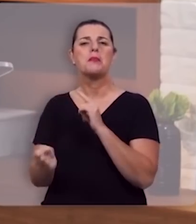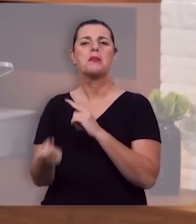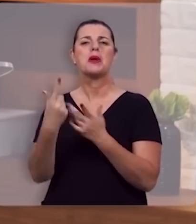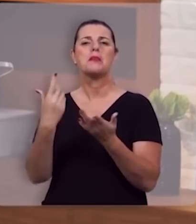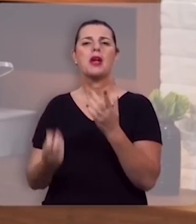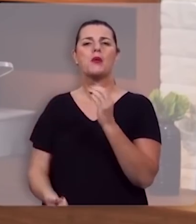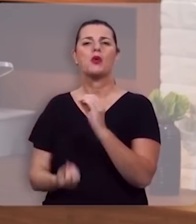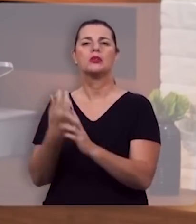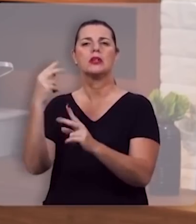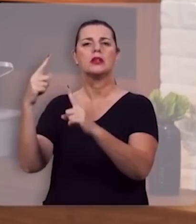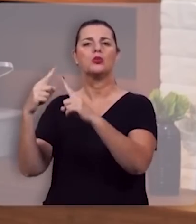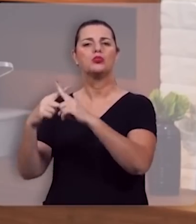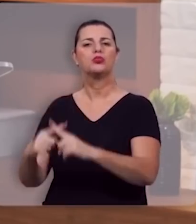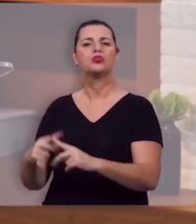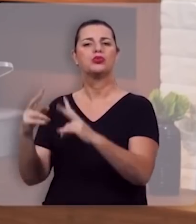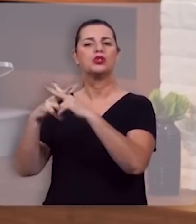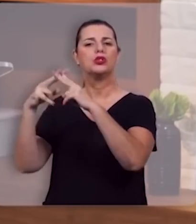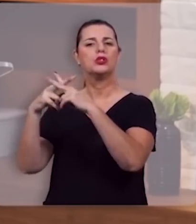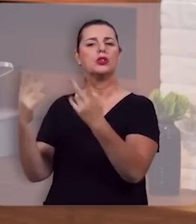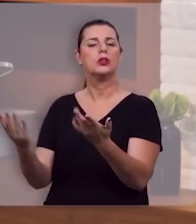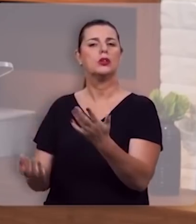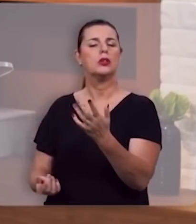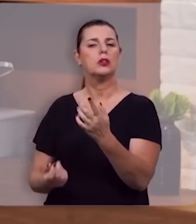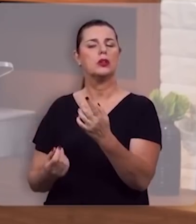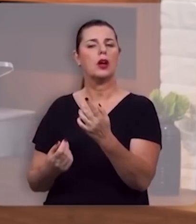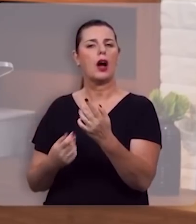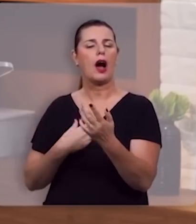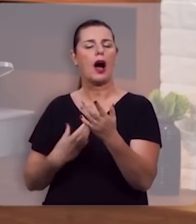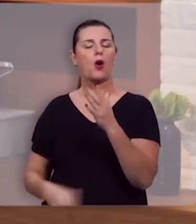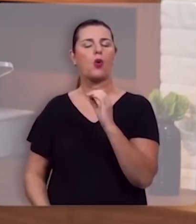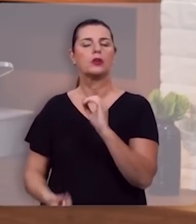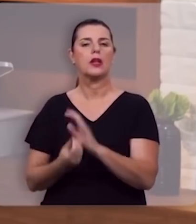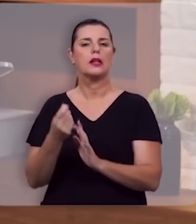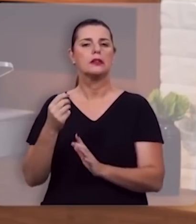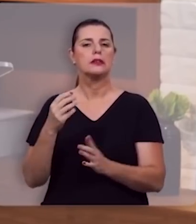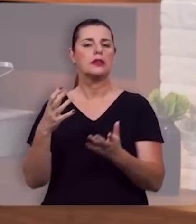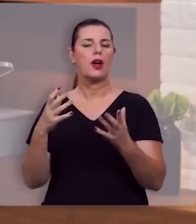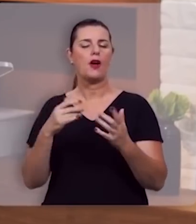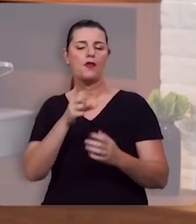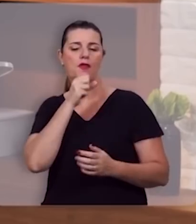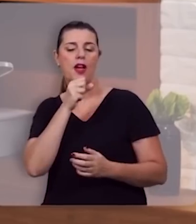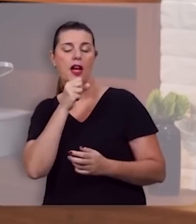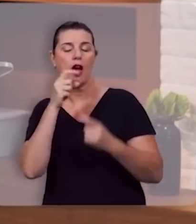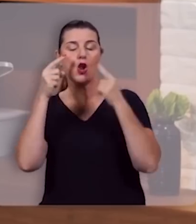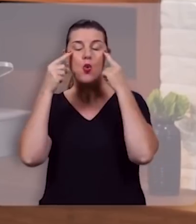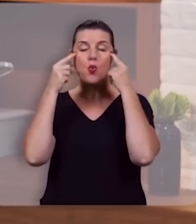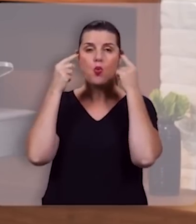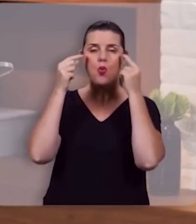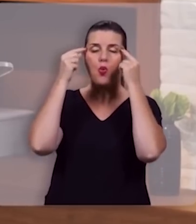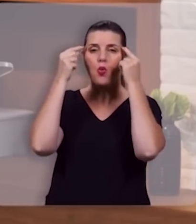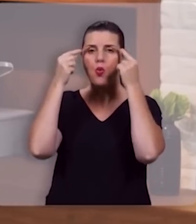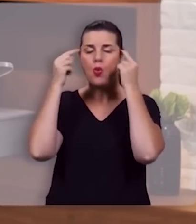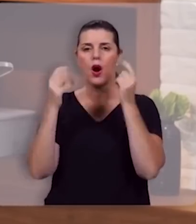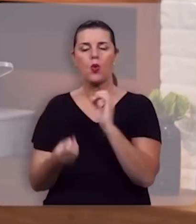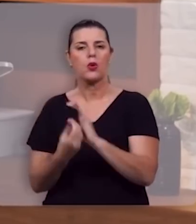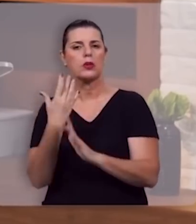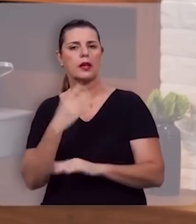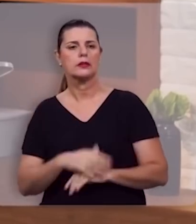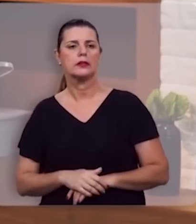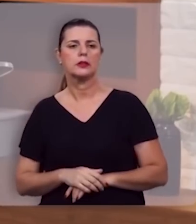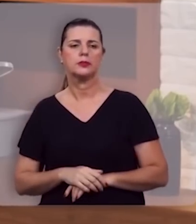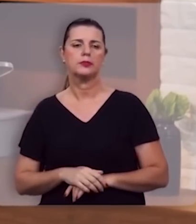até a primeira discussão não é amar até o primeiro fio de cabelo branco aparecer não é amar até a primeira ruga na face surgir